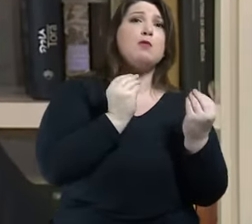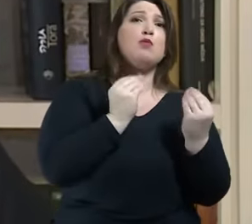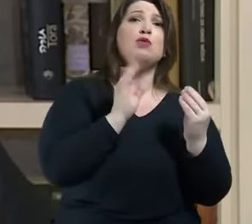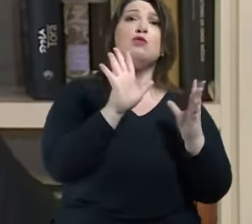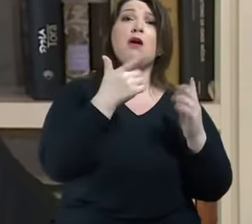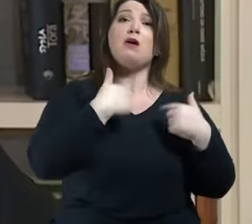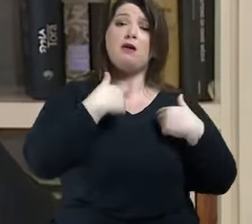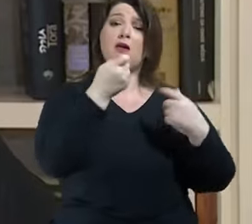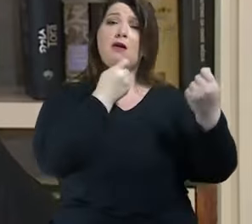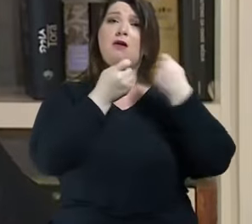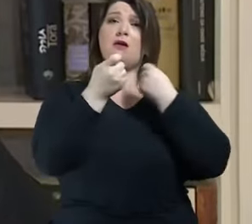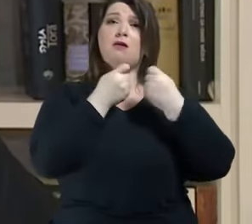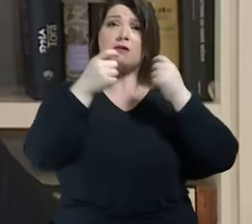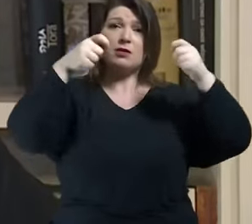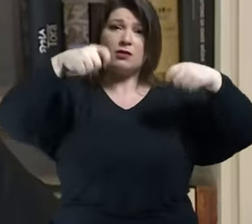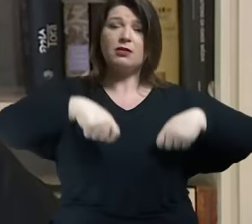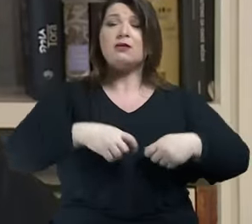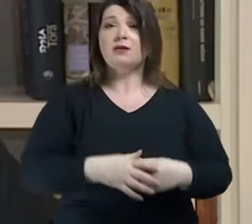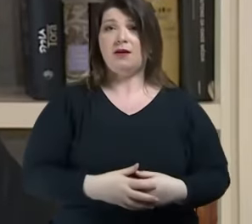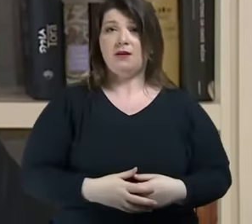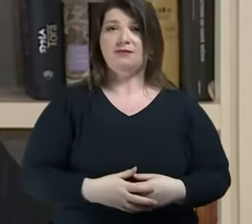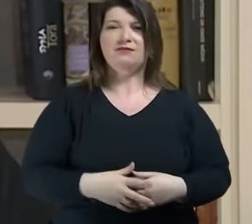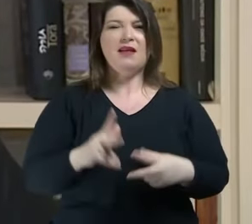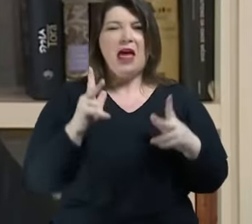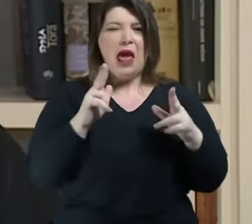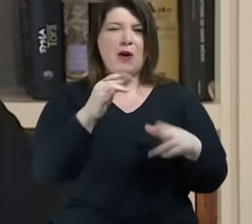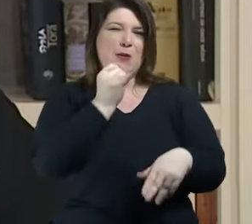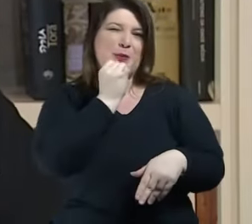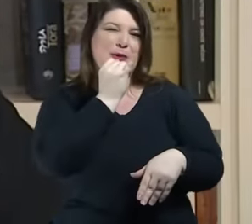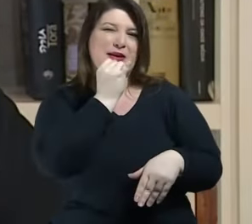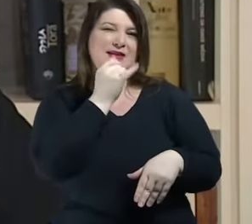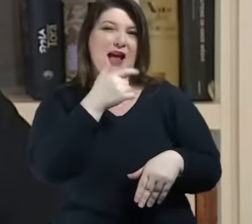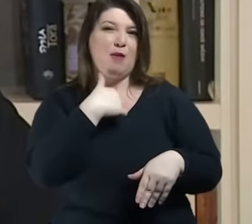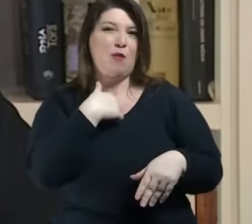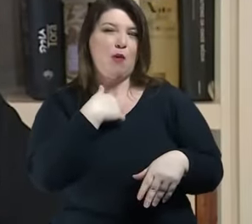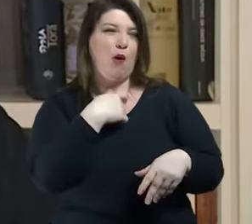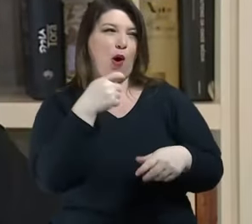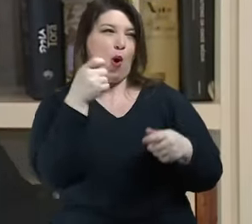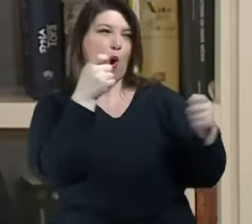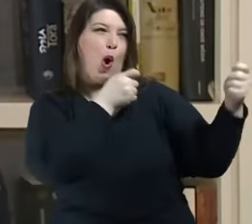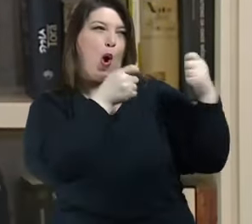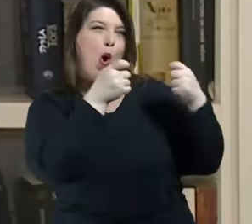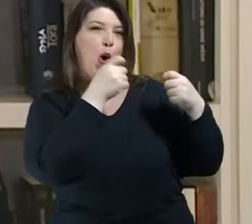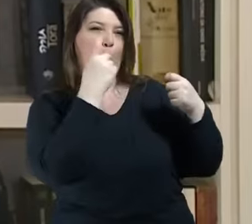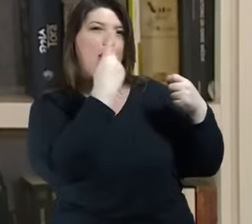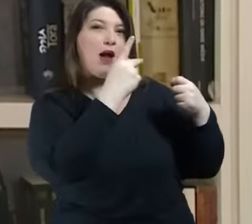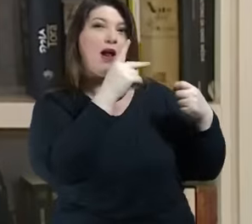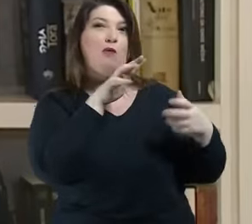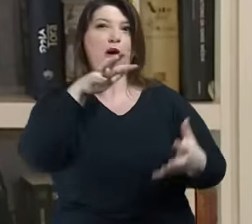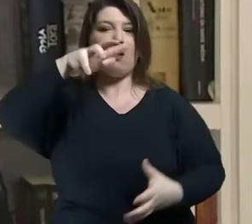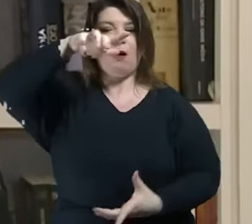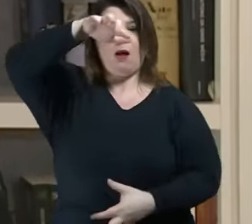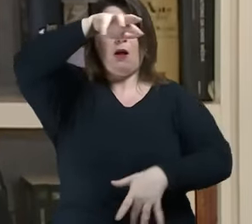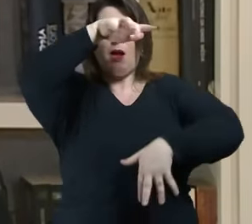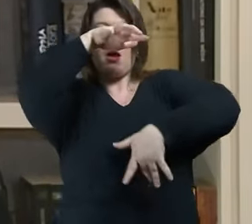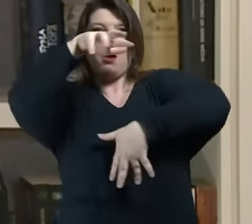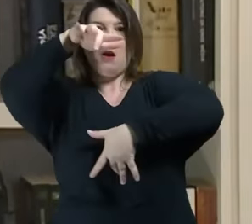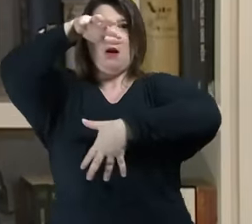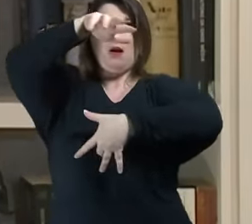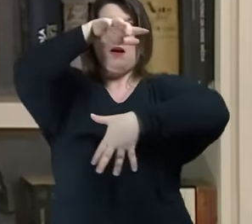E eu fosse aquilo, essa palavra é difícil em português, o titereiro, aquele que aciona marionetes.